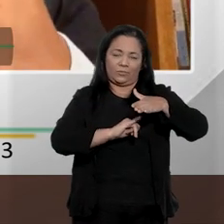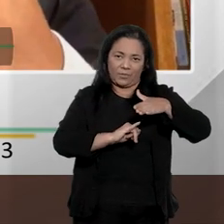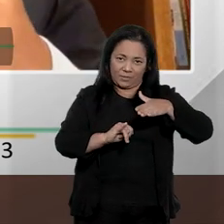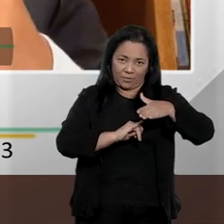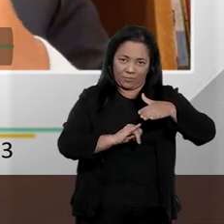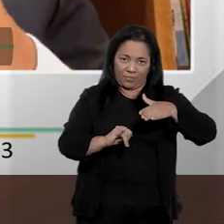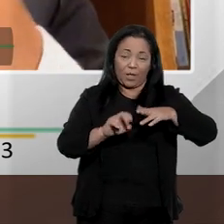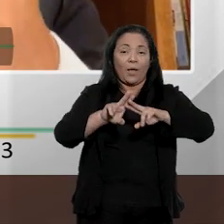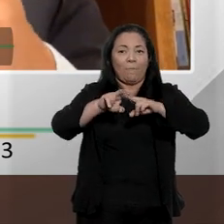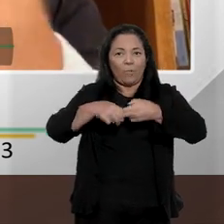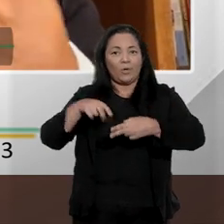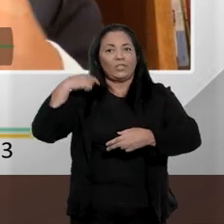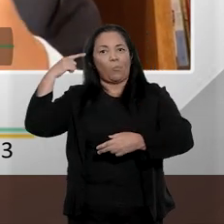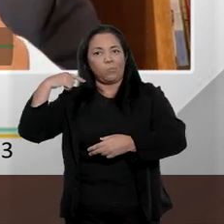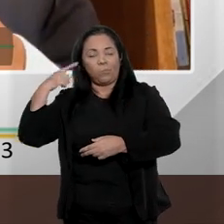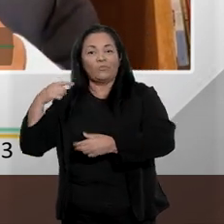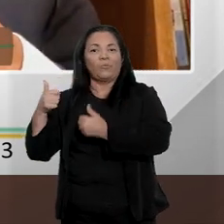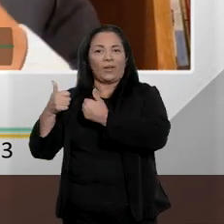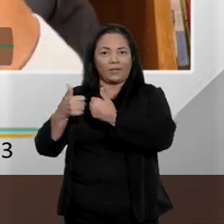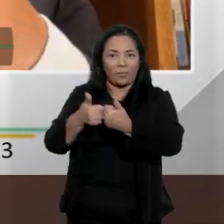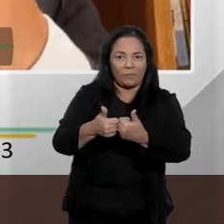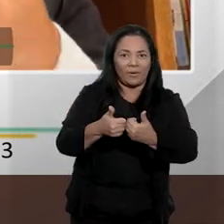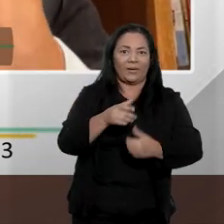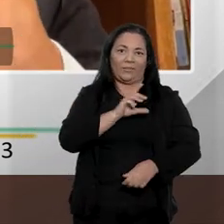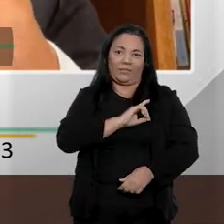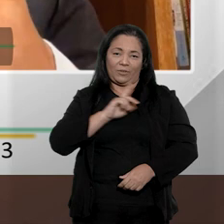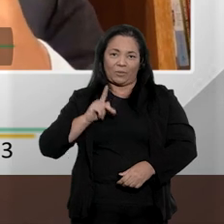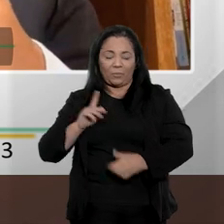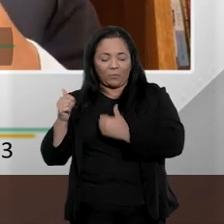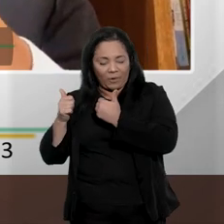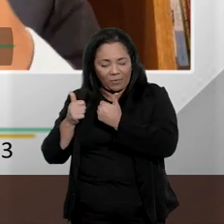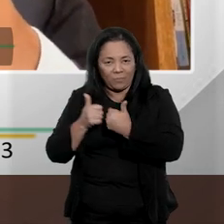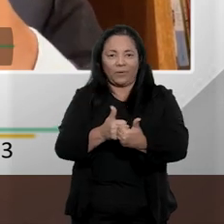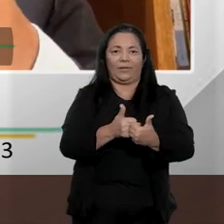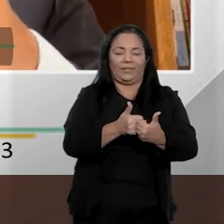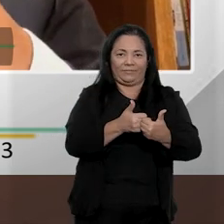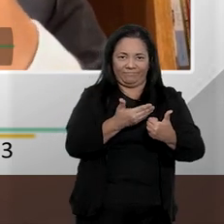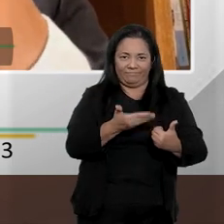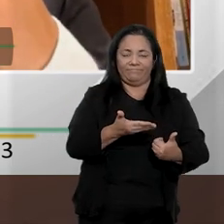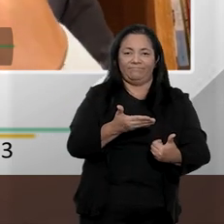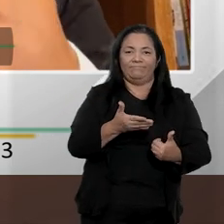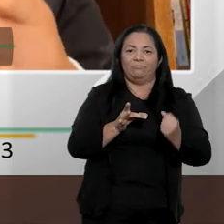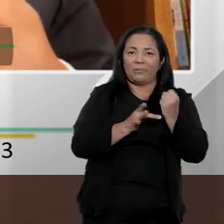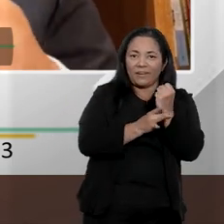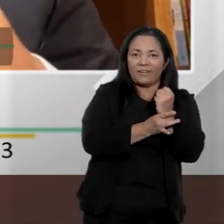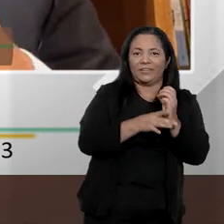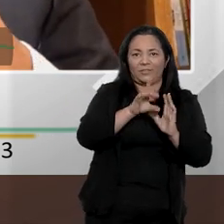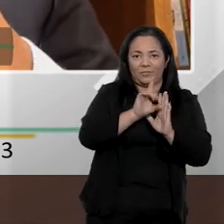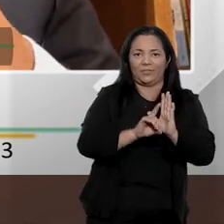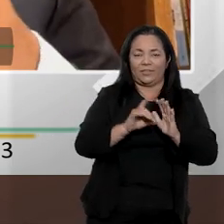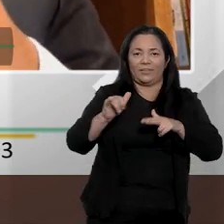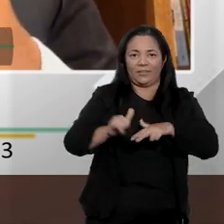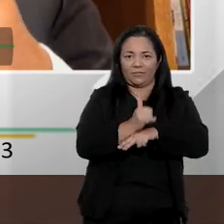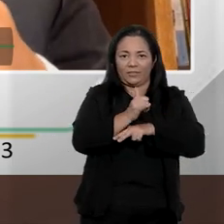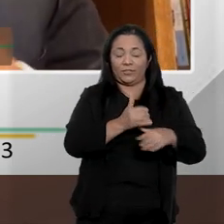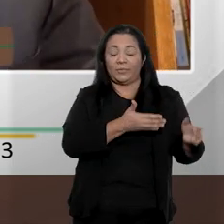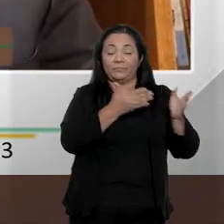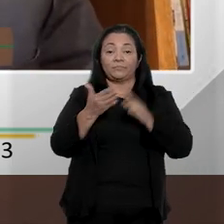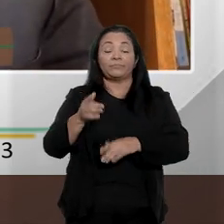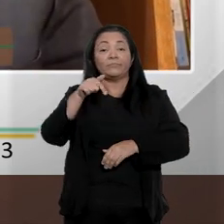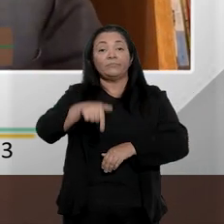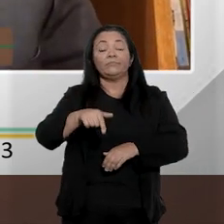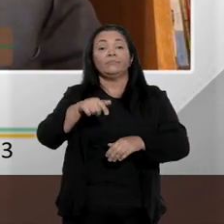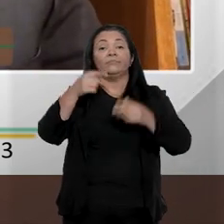gente poderia falar também que uma das manifestações do racismo é o racismo institucional. Hoje, se fala muito do racismo estrutural, mas, como a gente